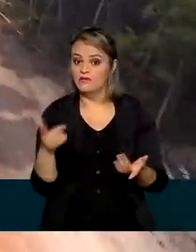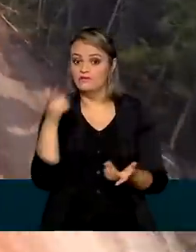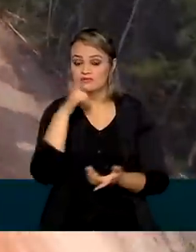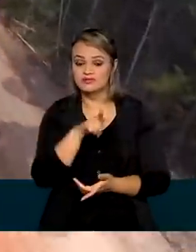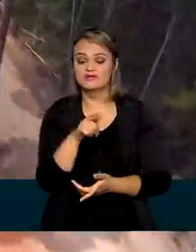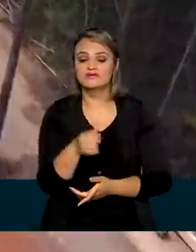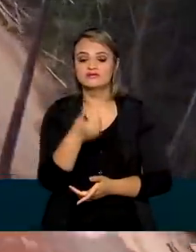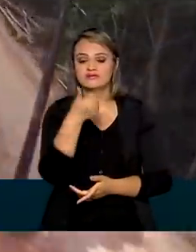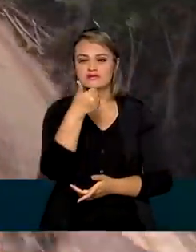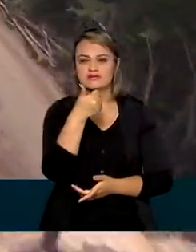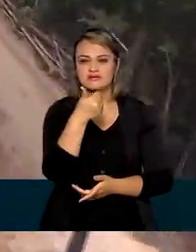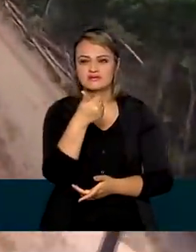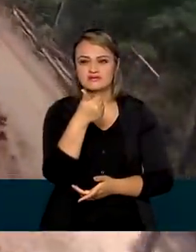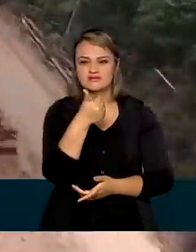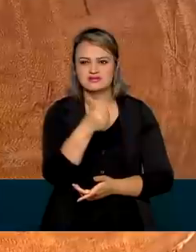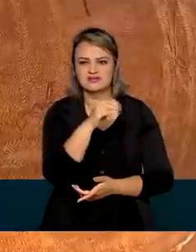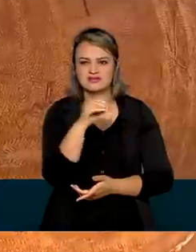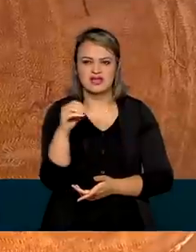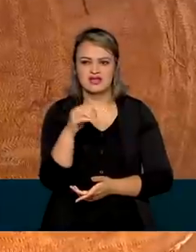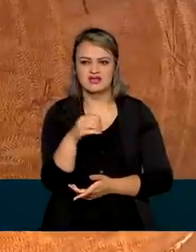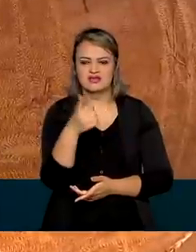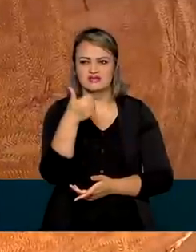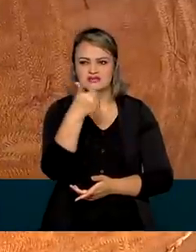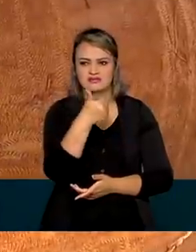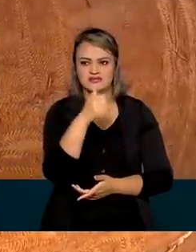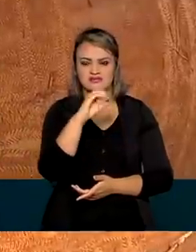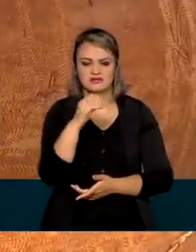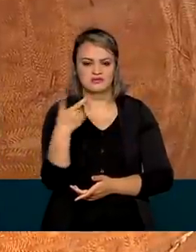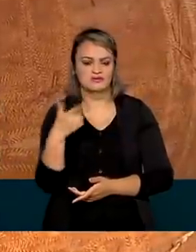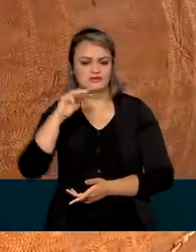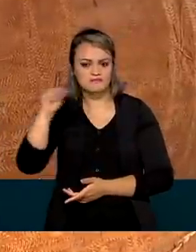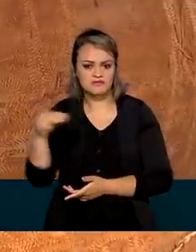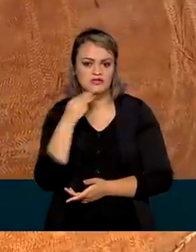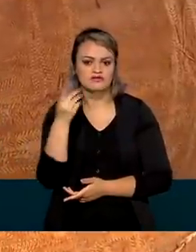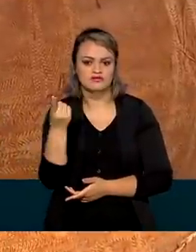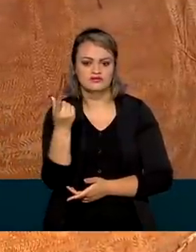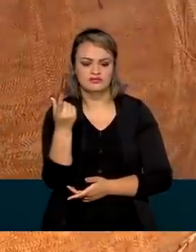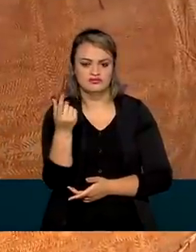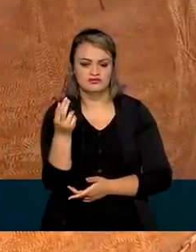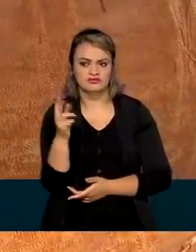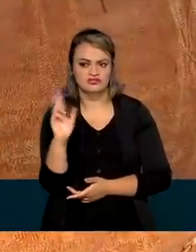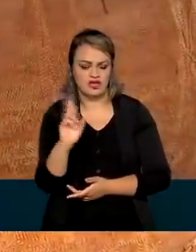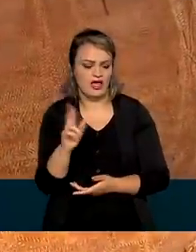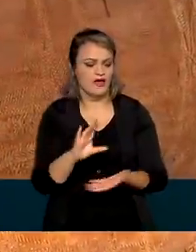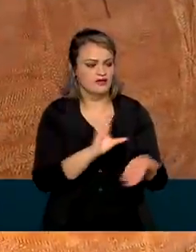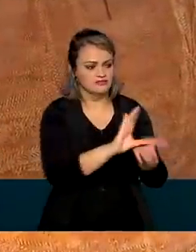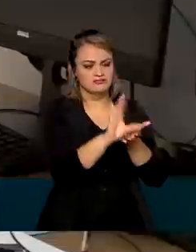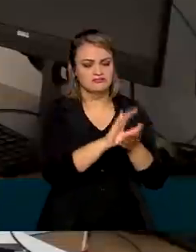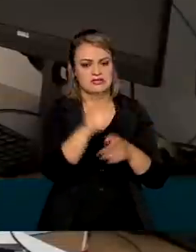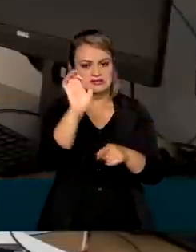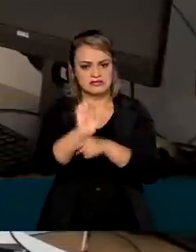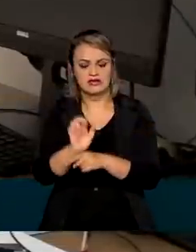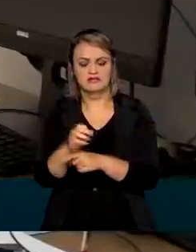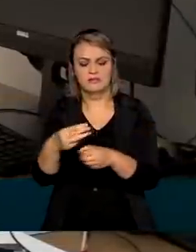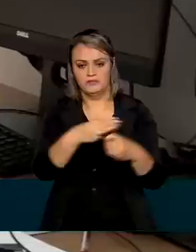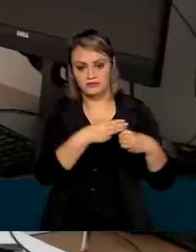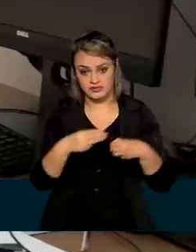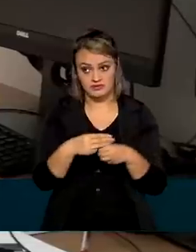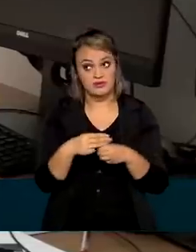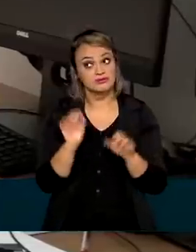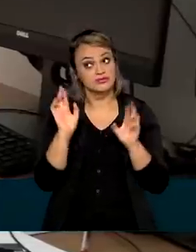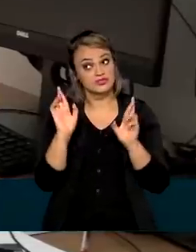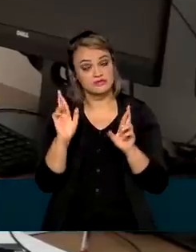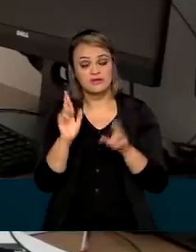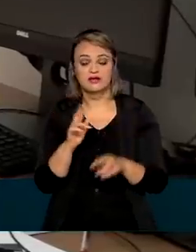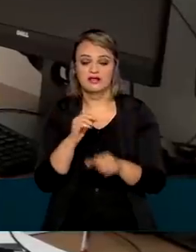102 milhões de reais de recursos arrecadados para o governo federal, estados e municípios. E esperamos para